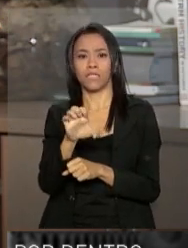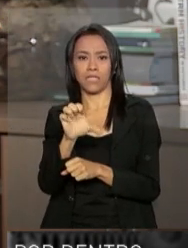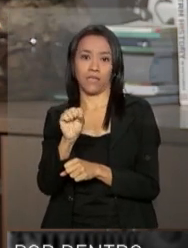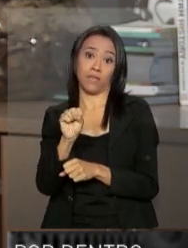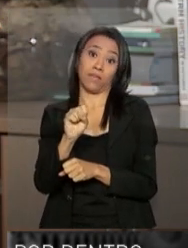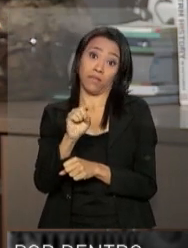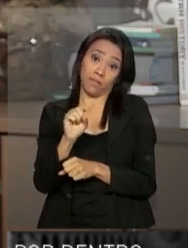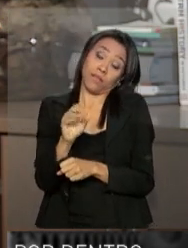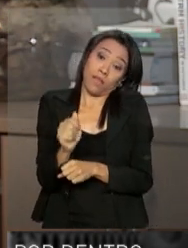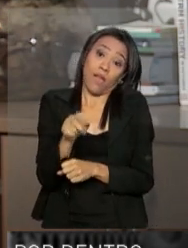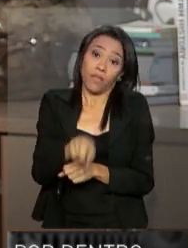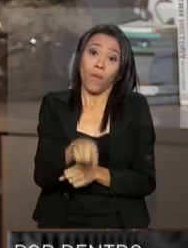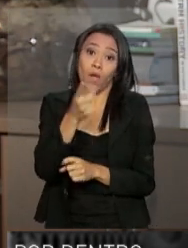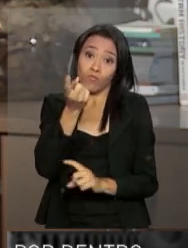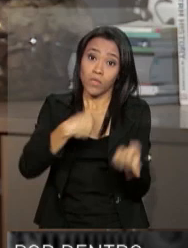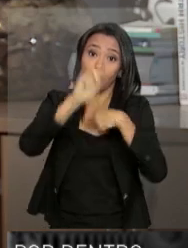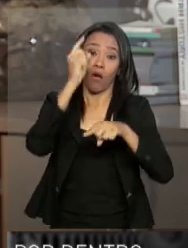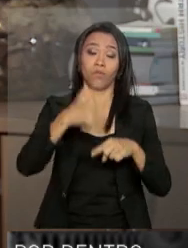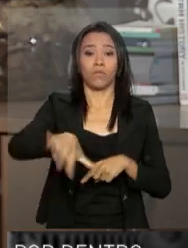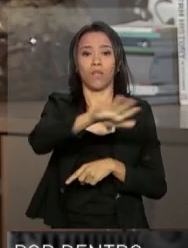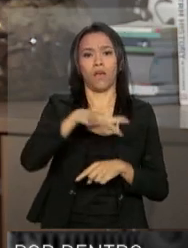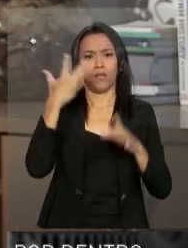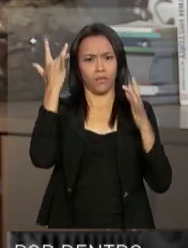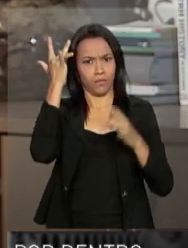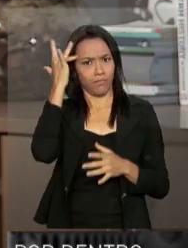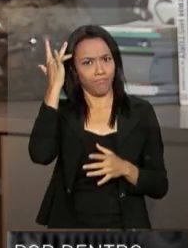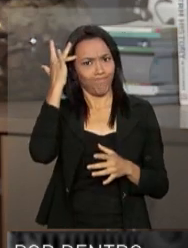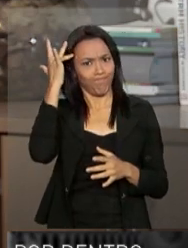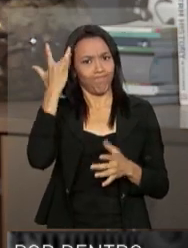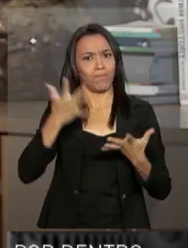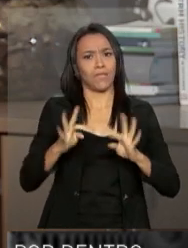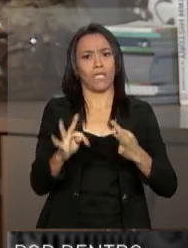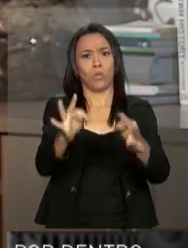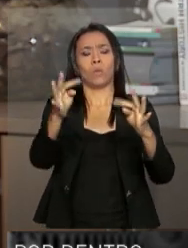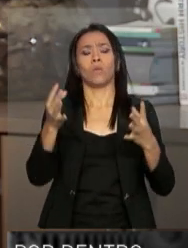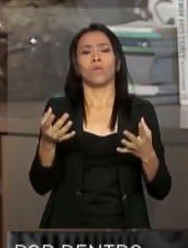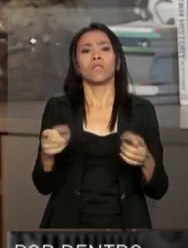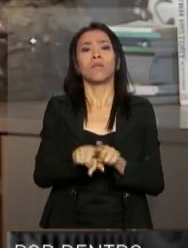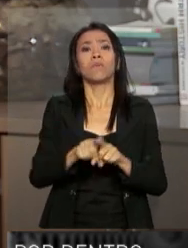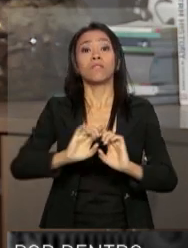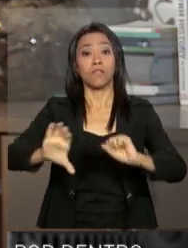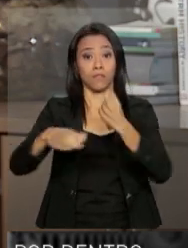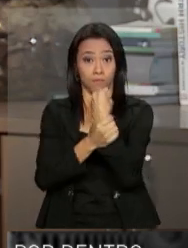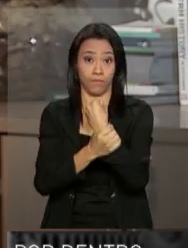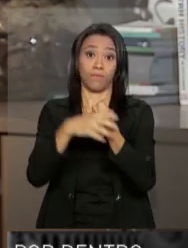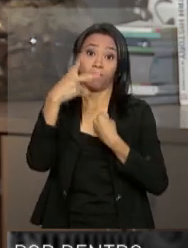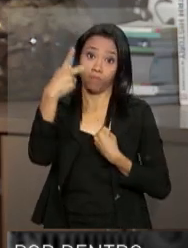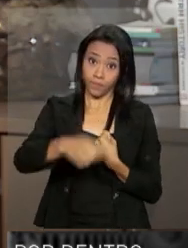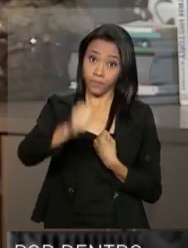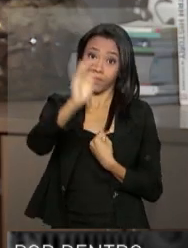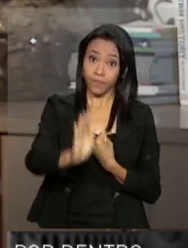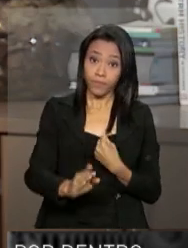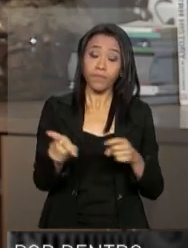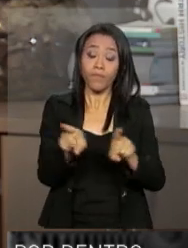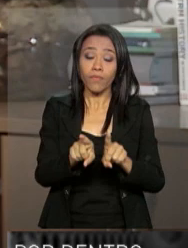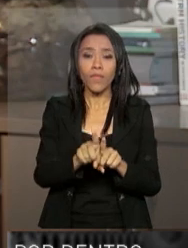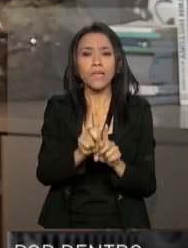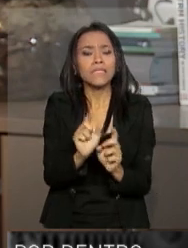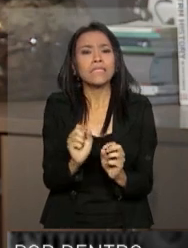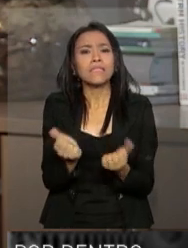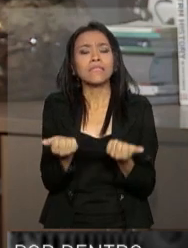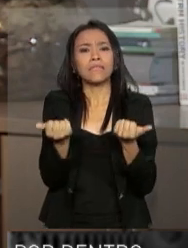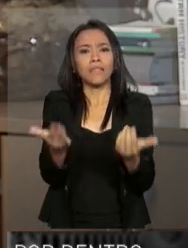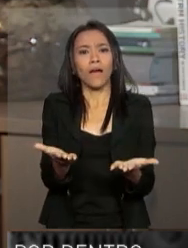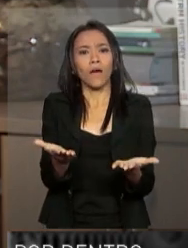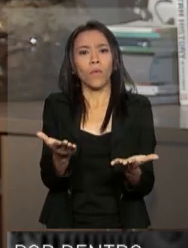é um salto tecnológico, é uma conquista em termos de segurança para o Brasil e é também a possibilidade